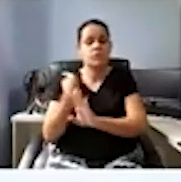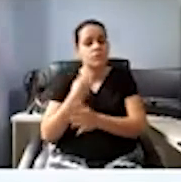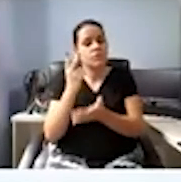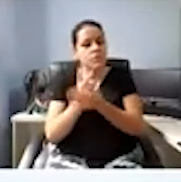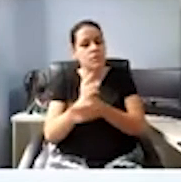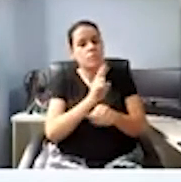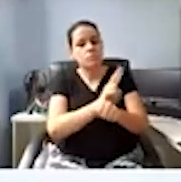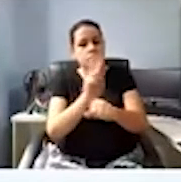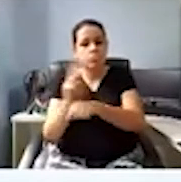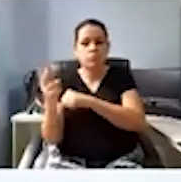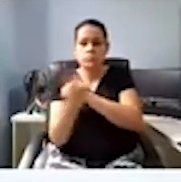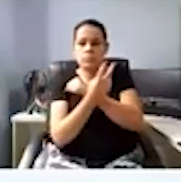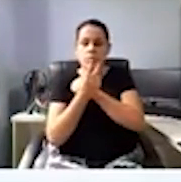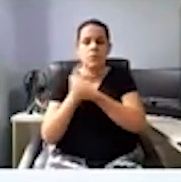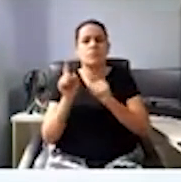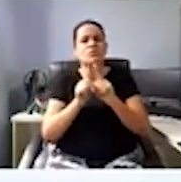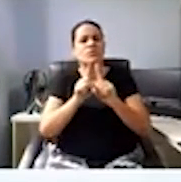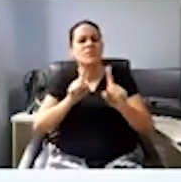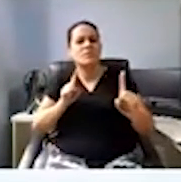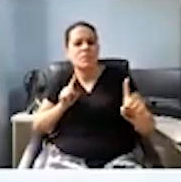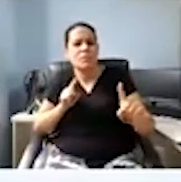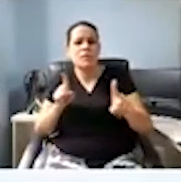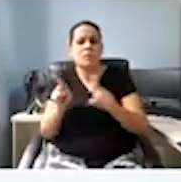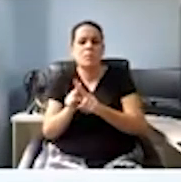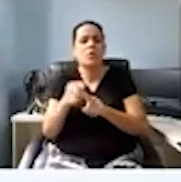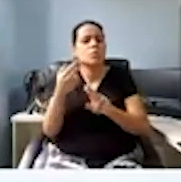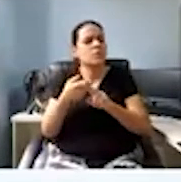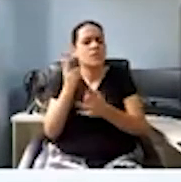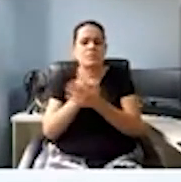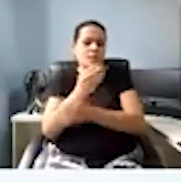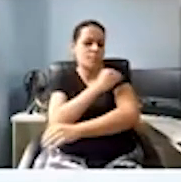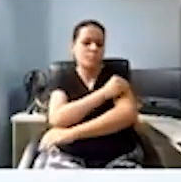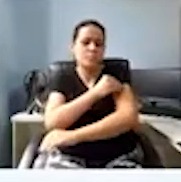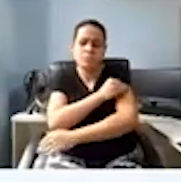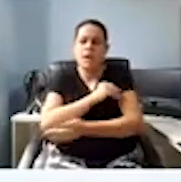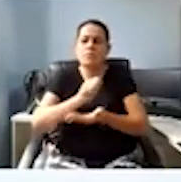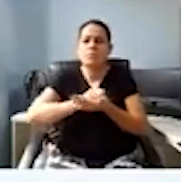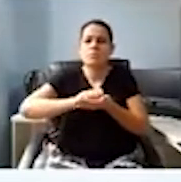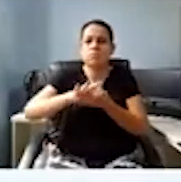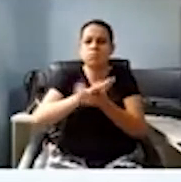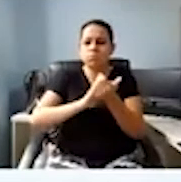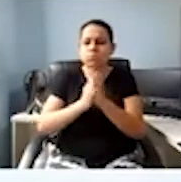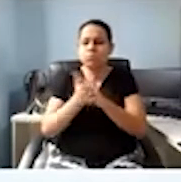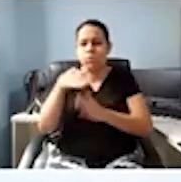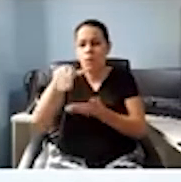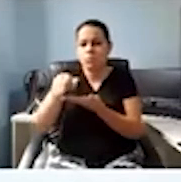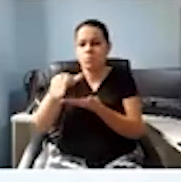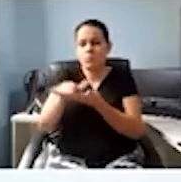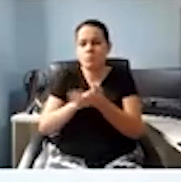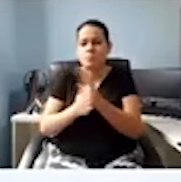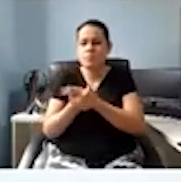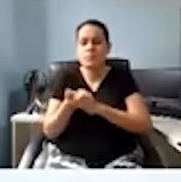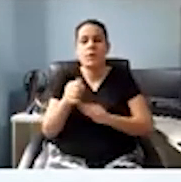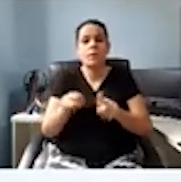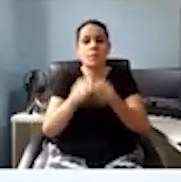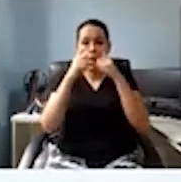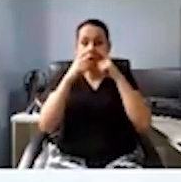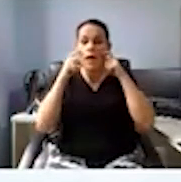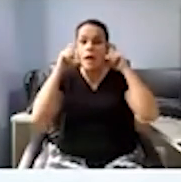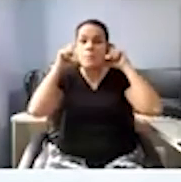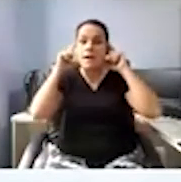se cuidando, o distanciamento, o álcool gel, a máscara, e só assim nós vamos continuar se cuidando aí